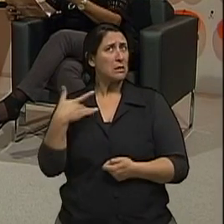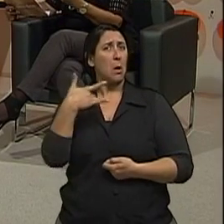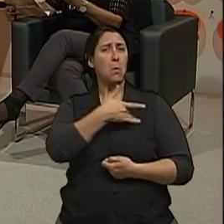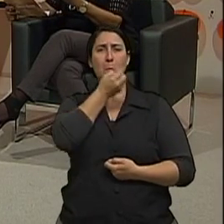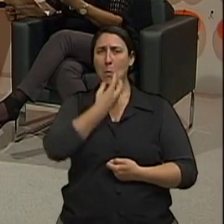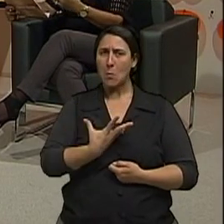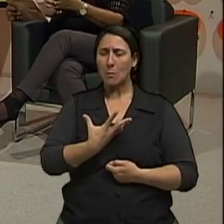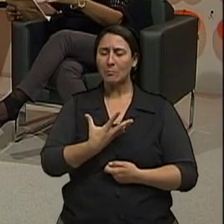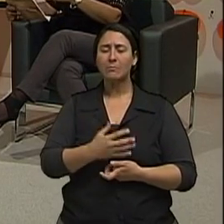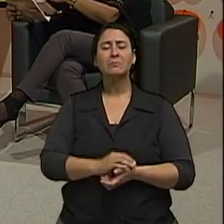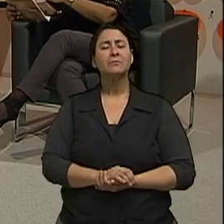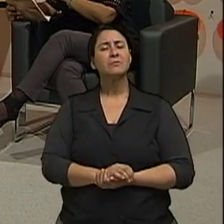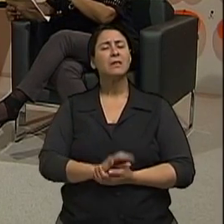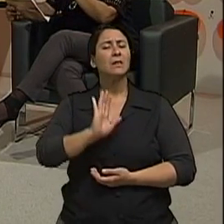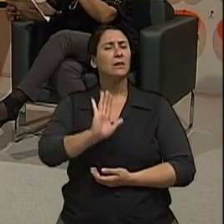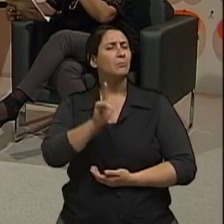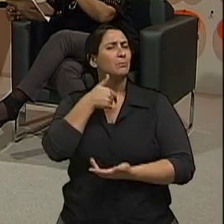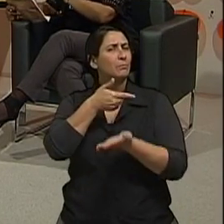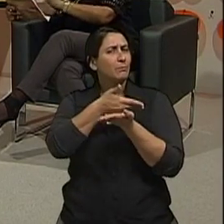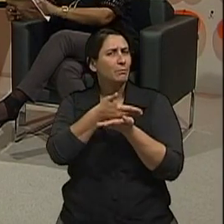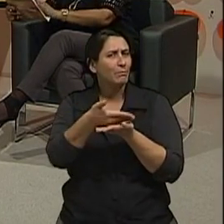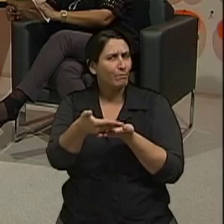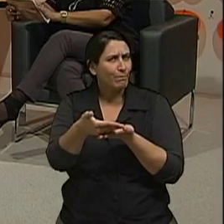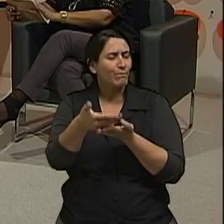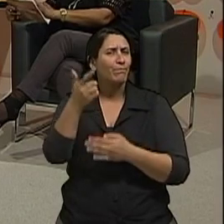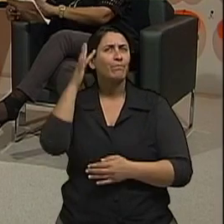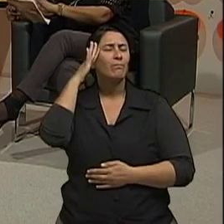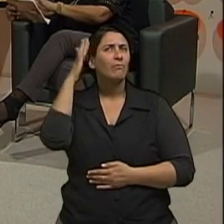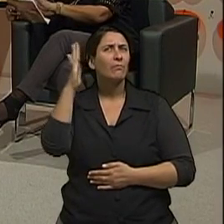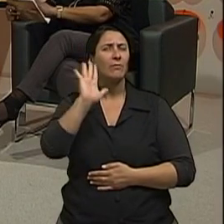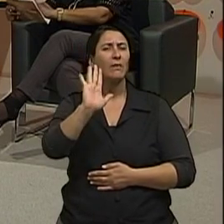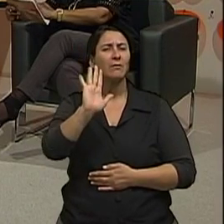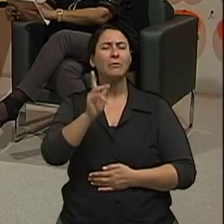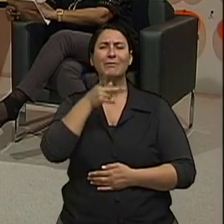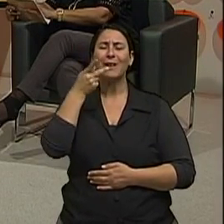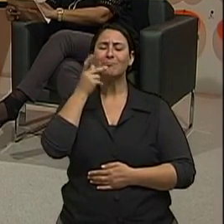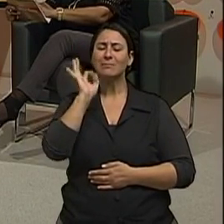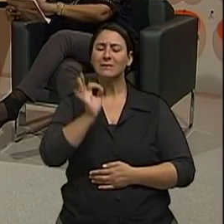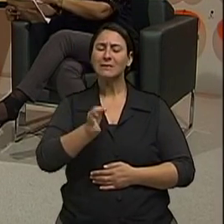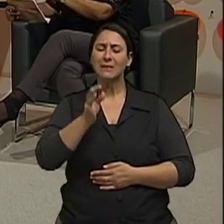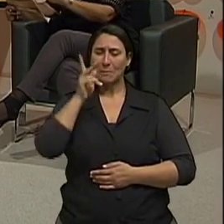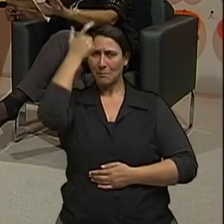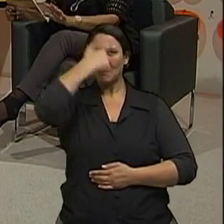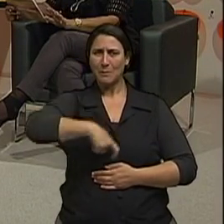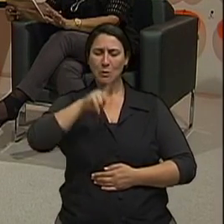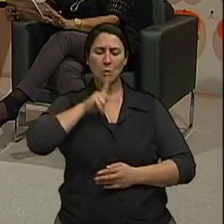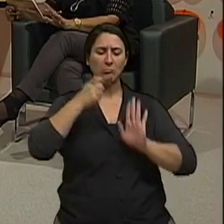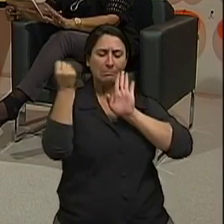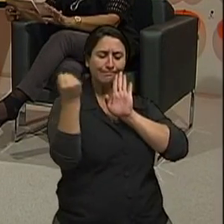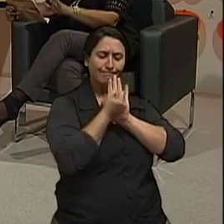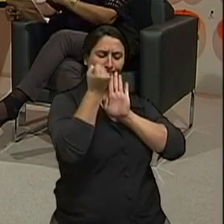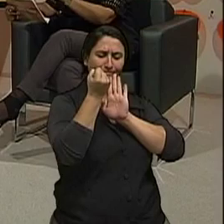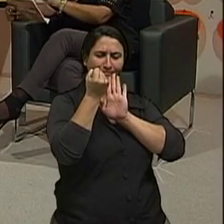pra iniciarmos, aquele carimbo, alcoolismo, alcoólatra,